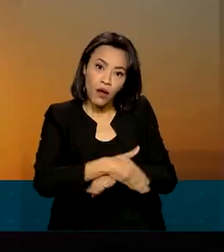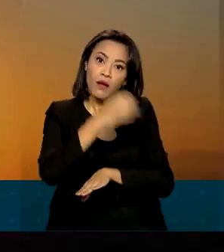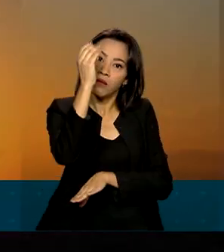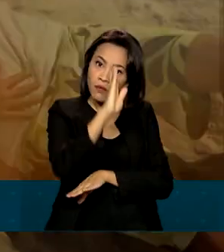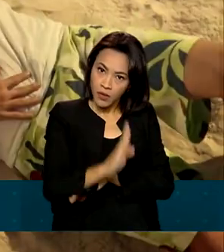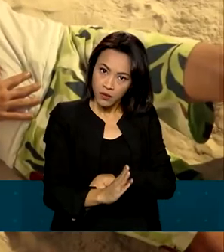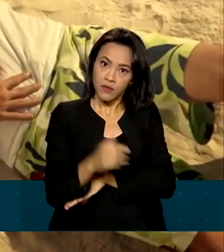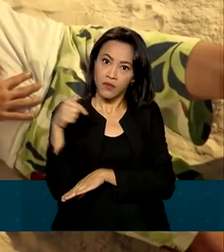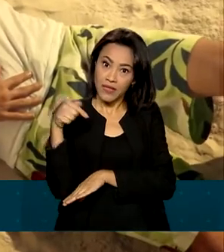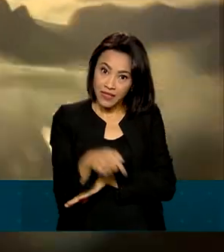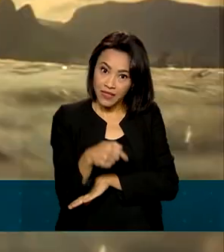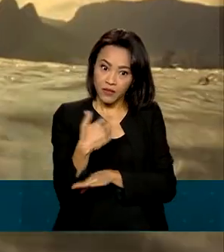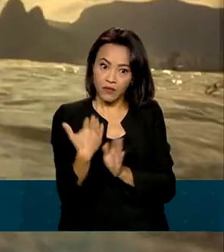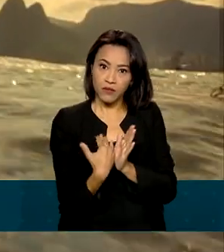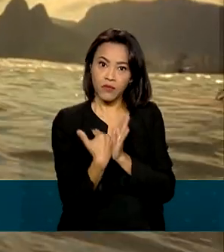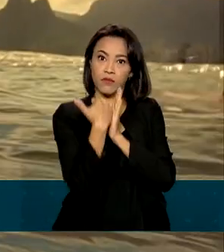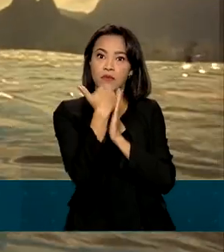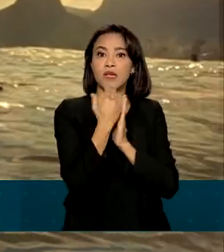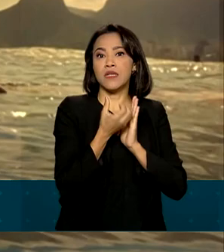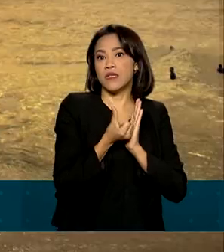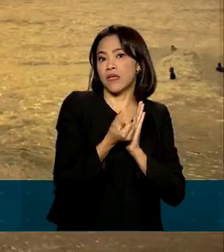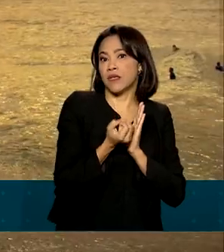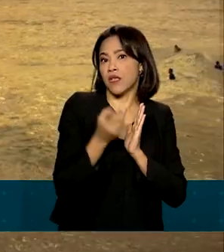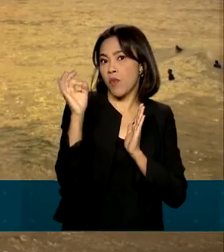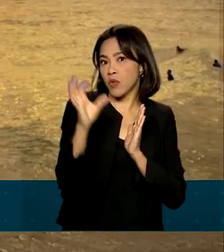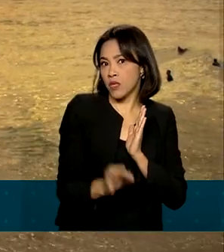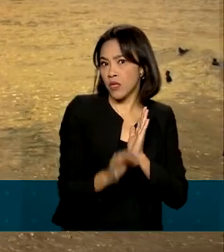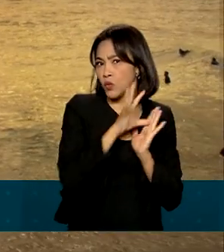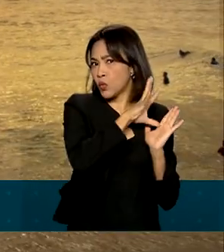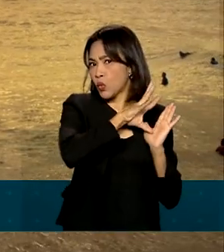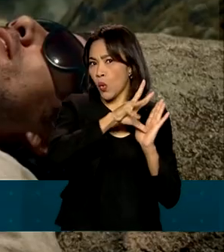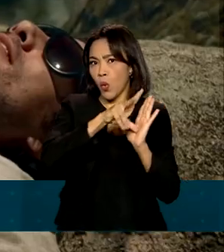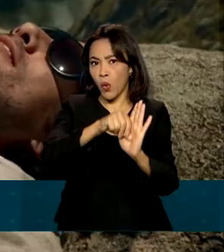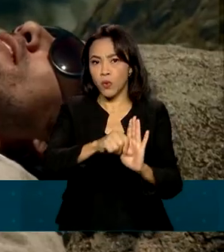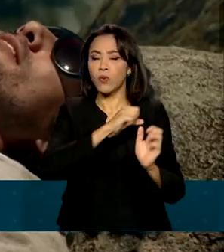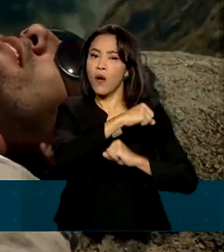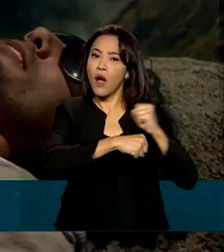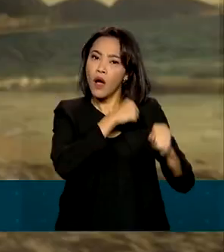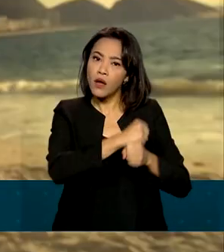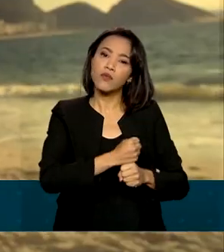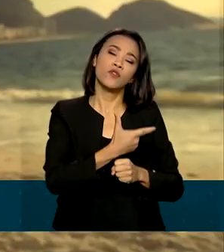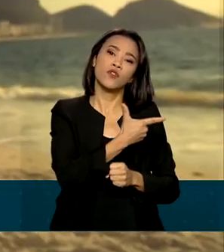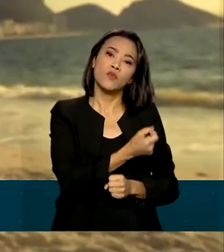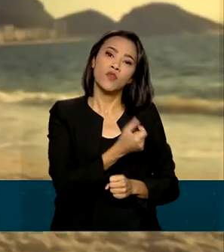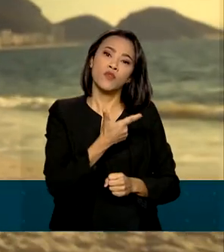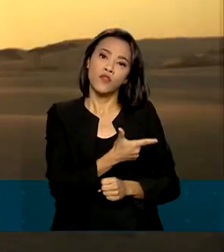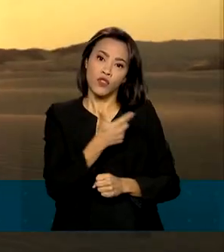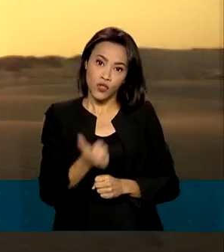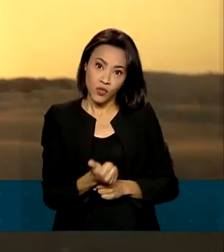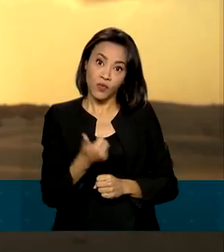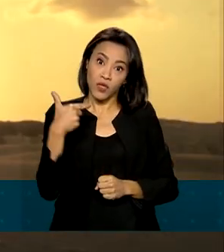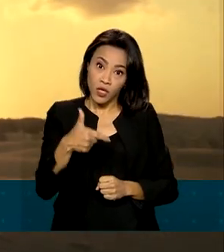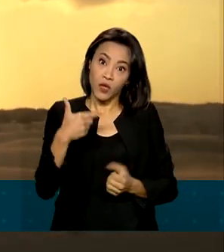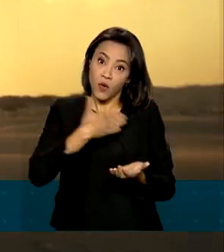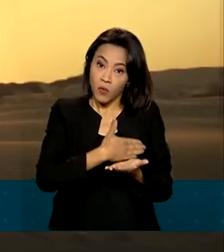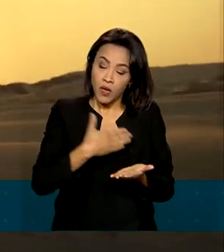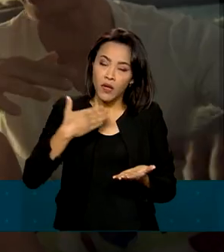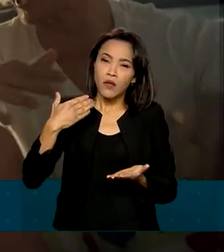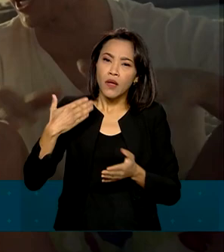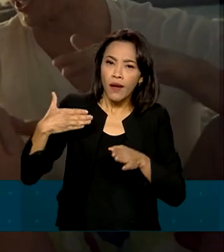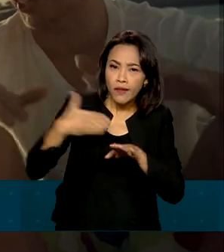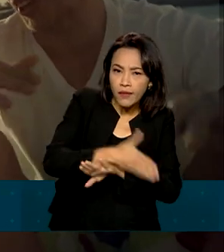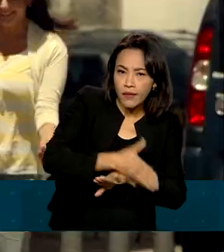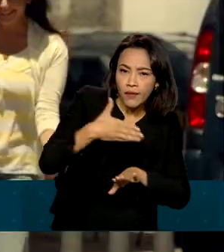balanço já supera em 60% todo o ano de 2021, quando foi registrada a entrada de cerca de